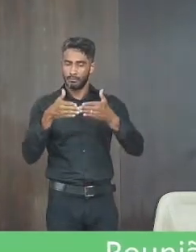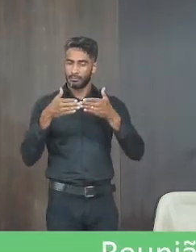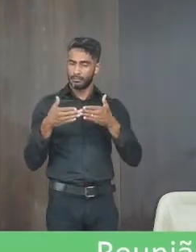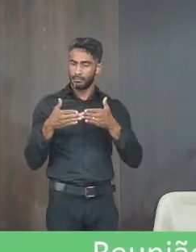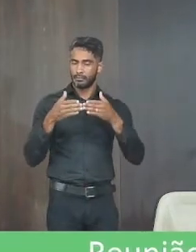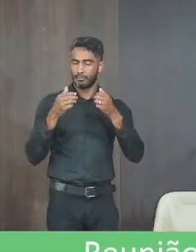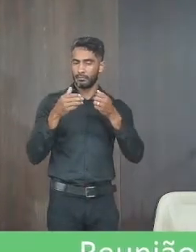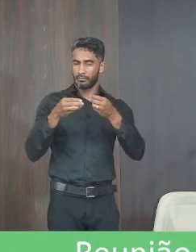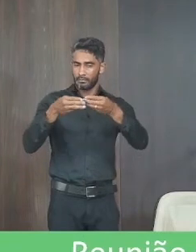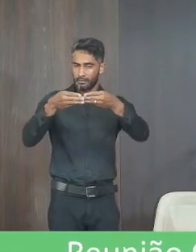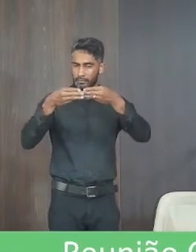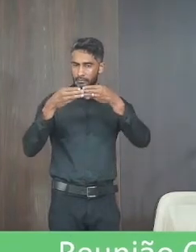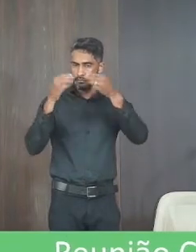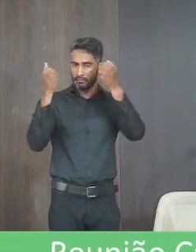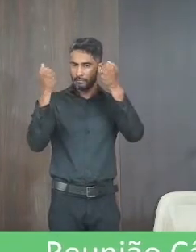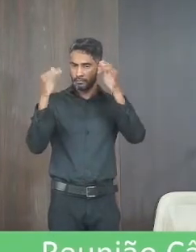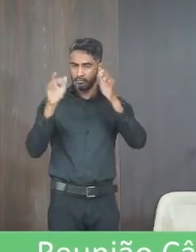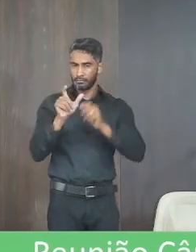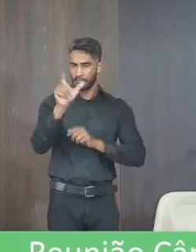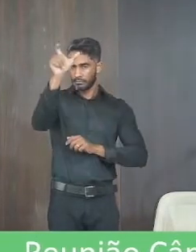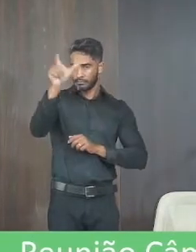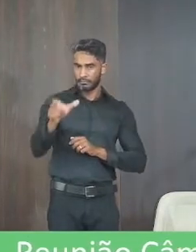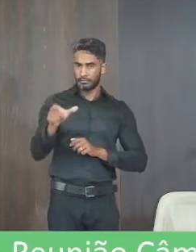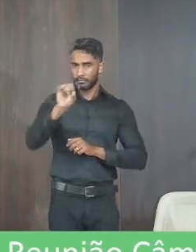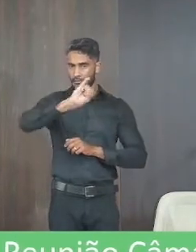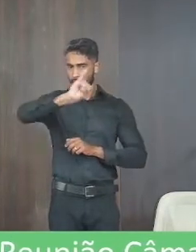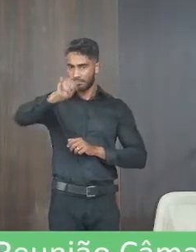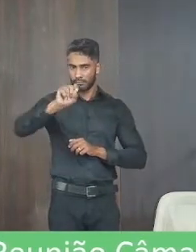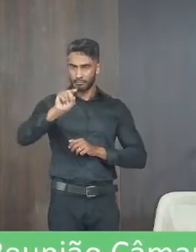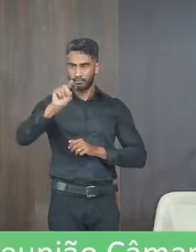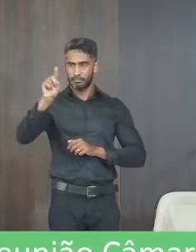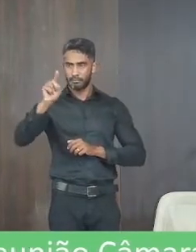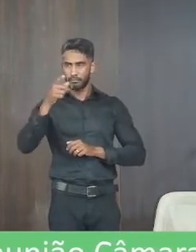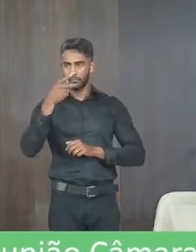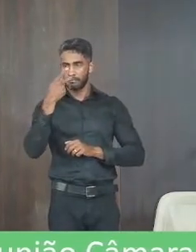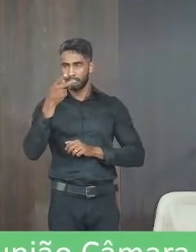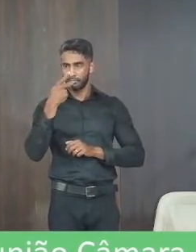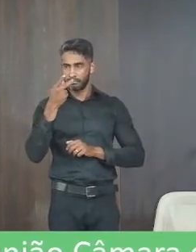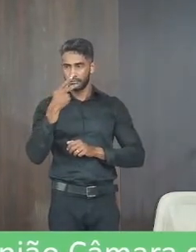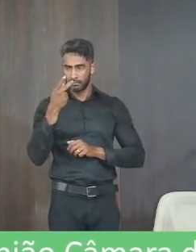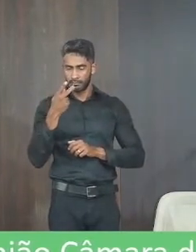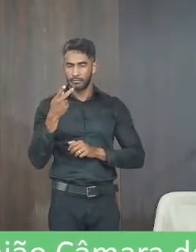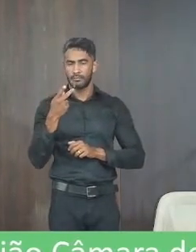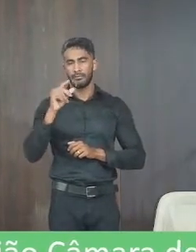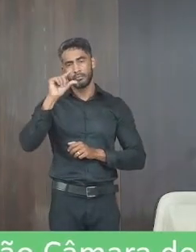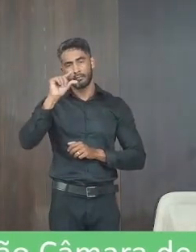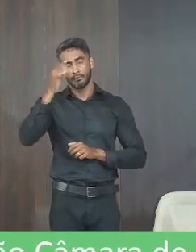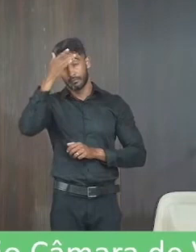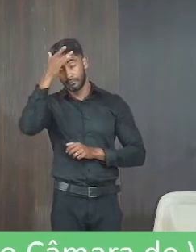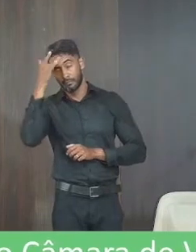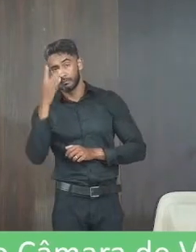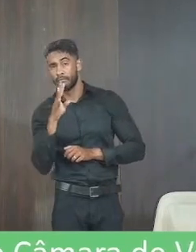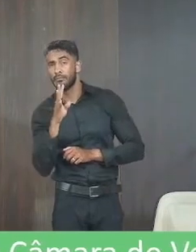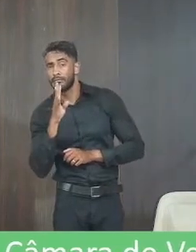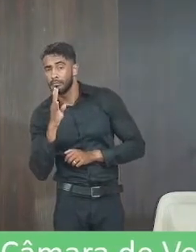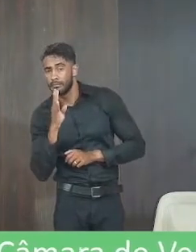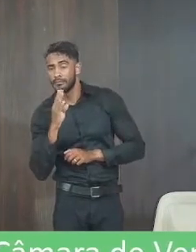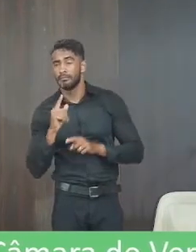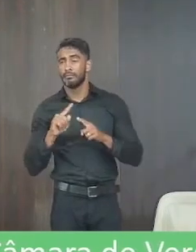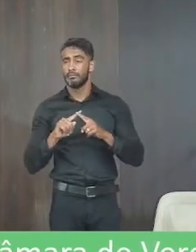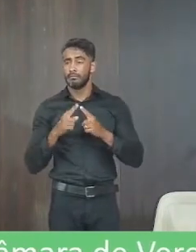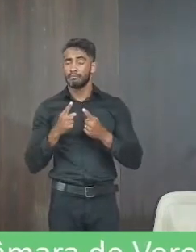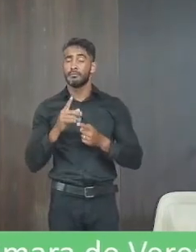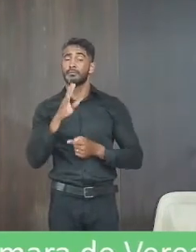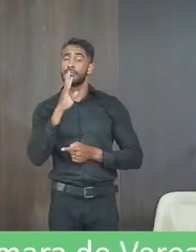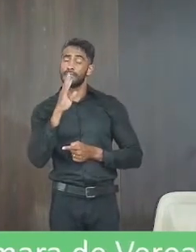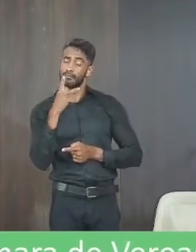aplausos ao senhor José Veríssimo da Silva falando assim pouquíssima gente vai saber quem é mas é